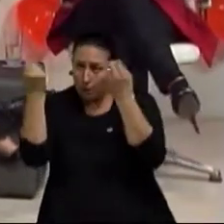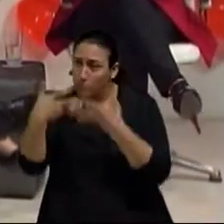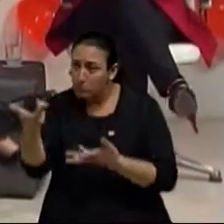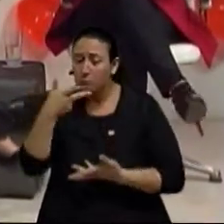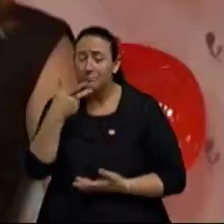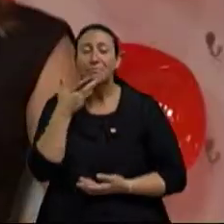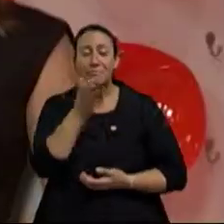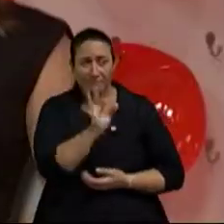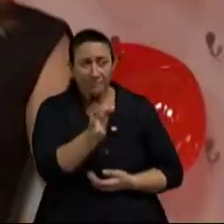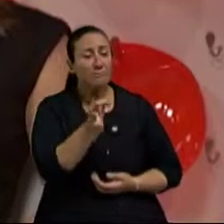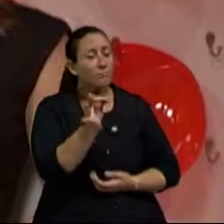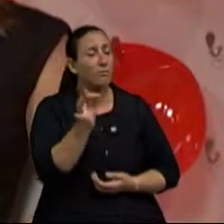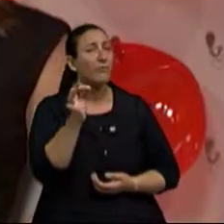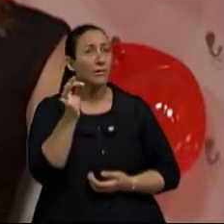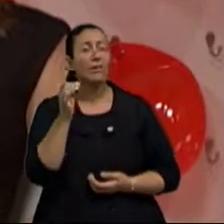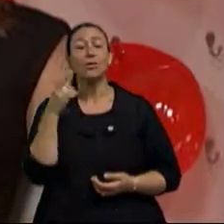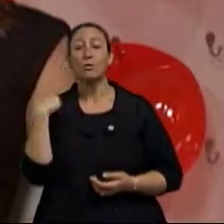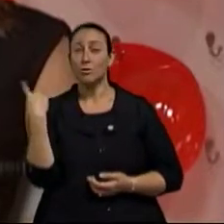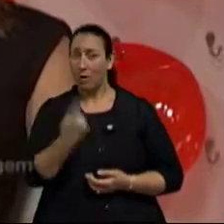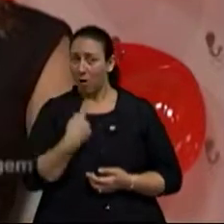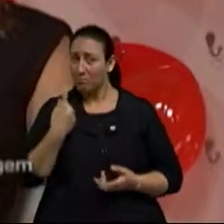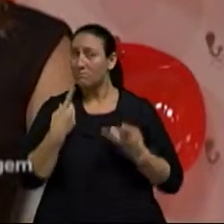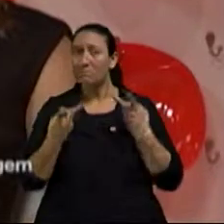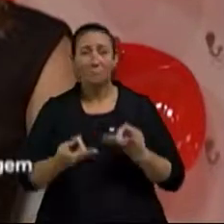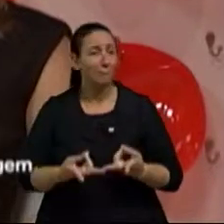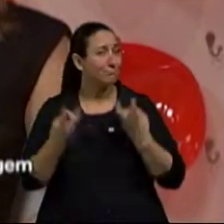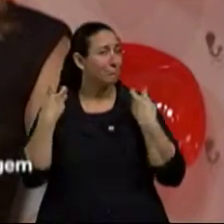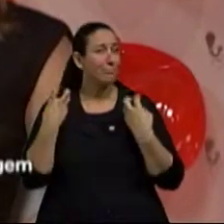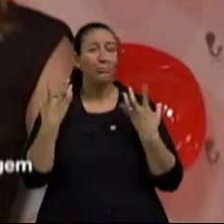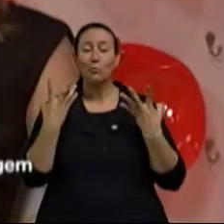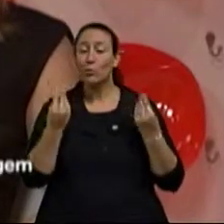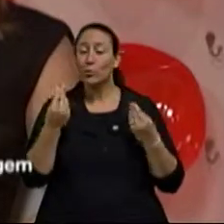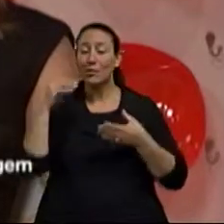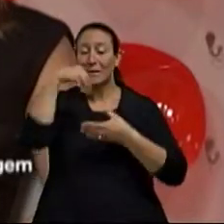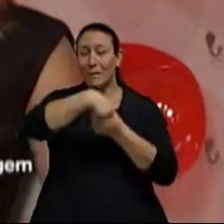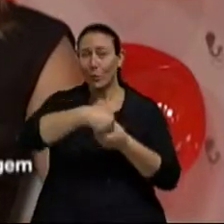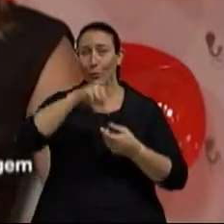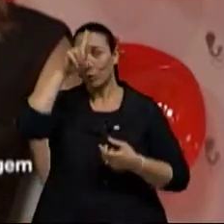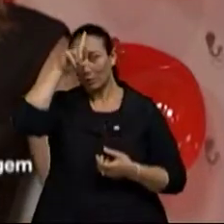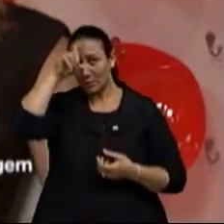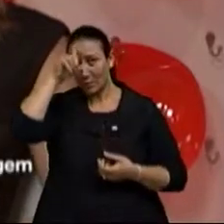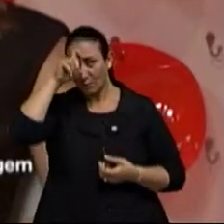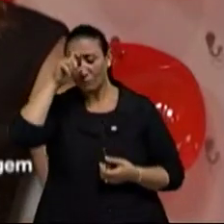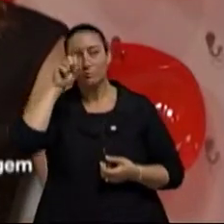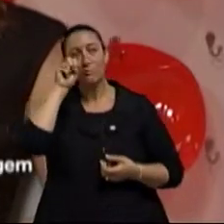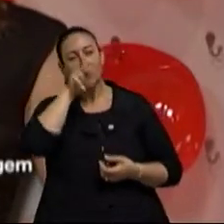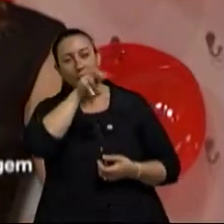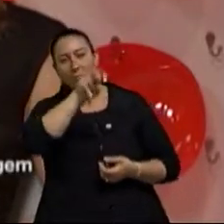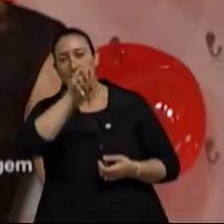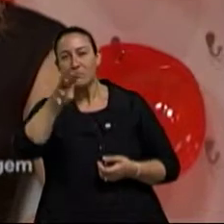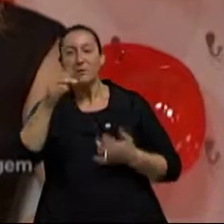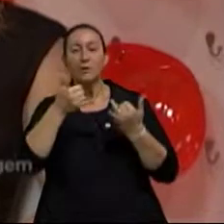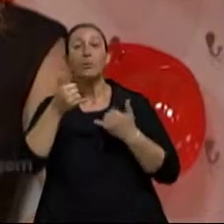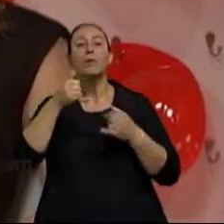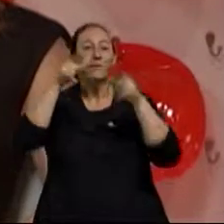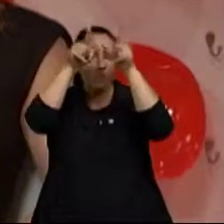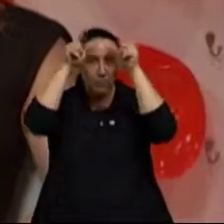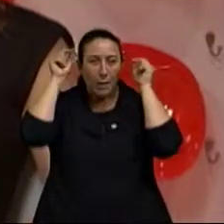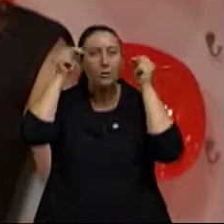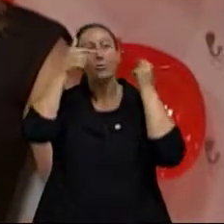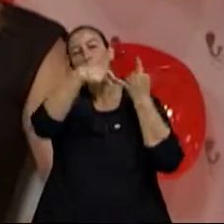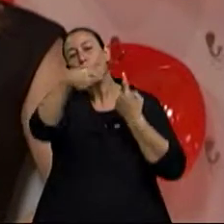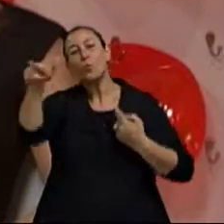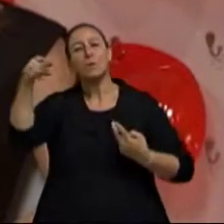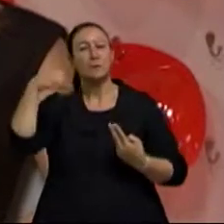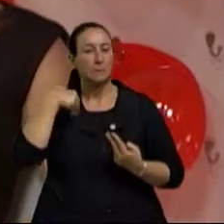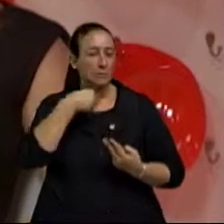Então, a gente tem trabalhado muito com essas intervenções dentro do hospital, com os residentes de enfermagem e de outras